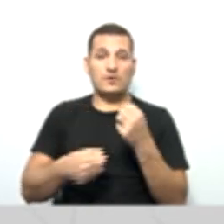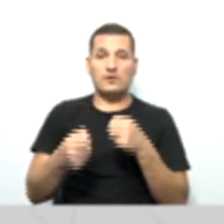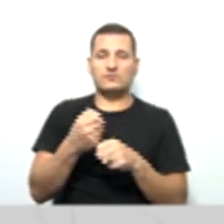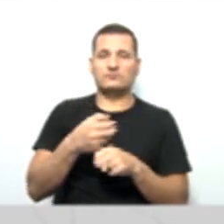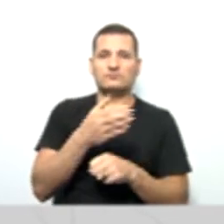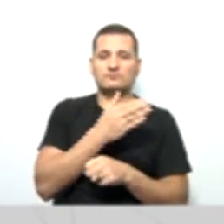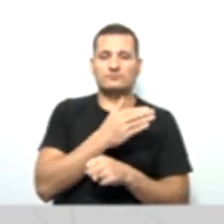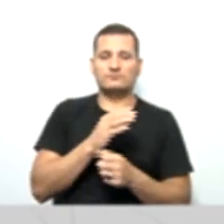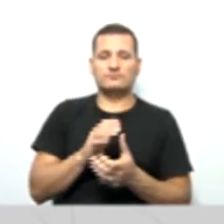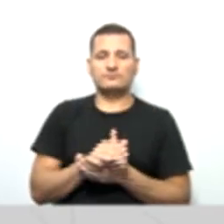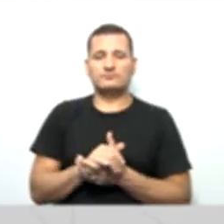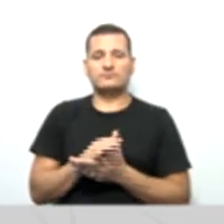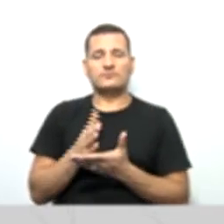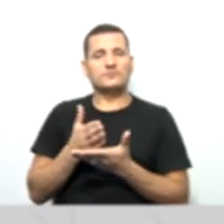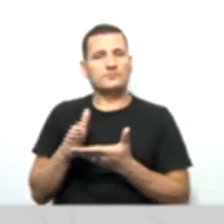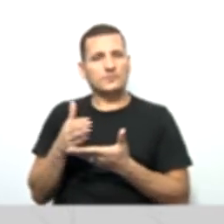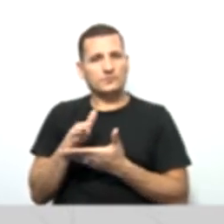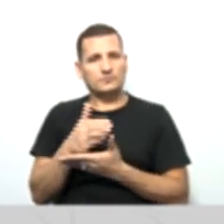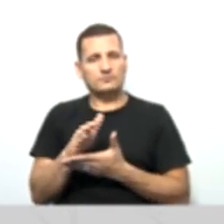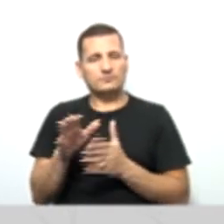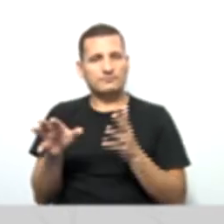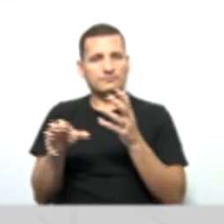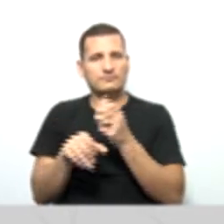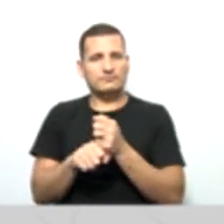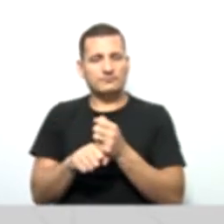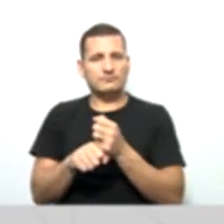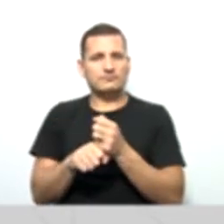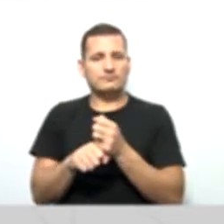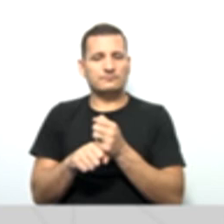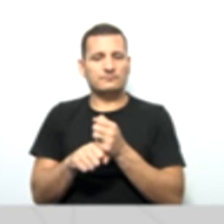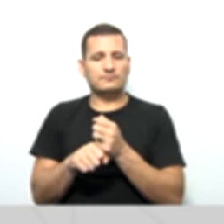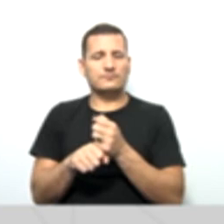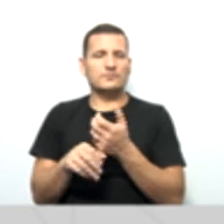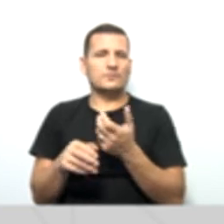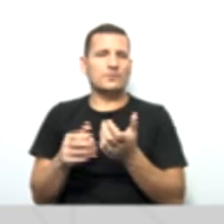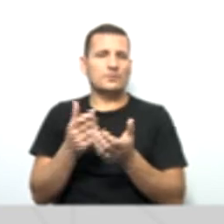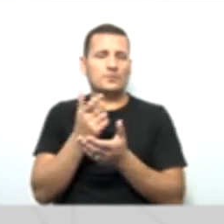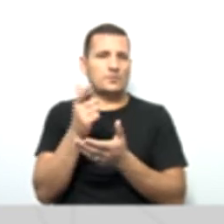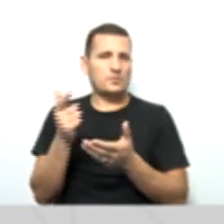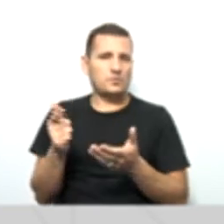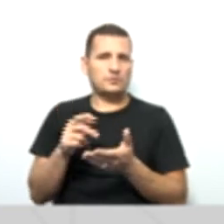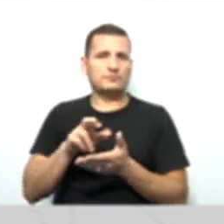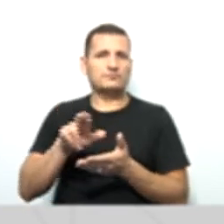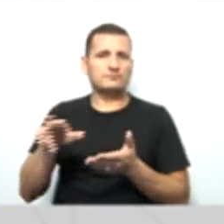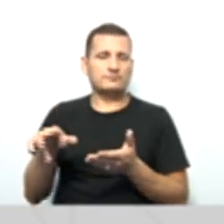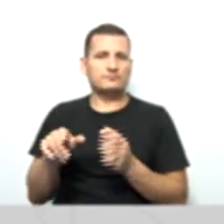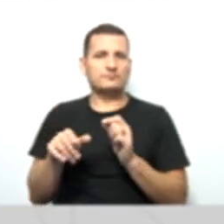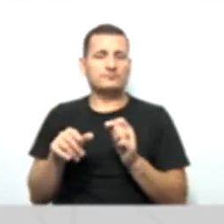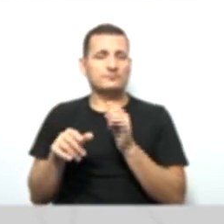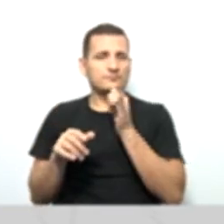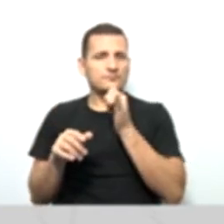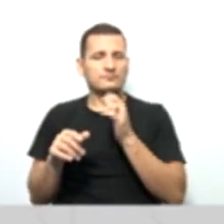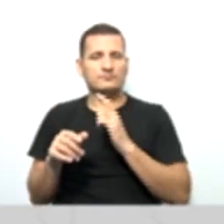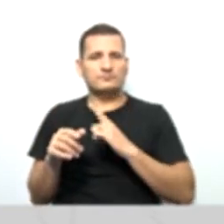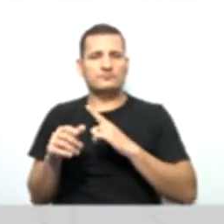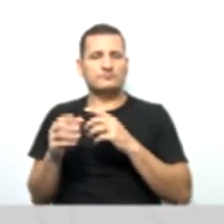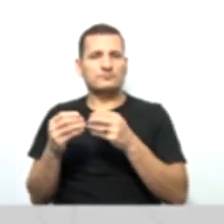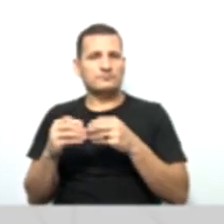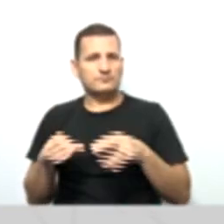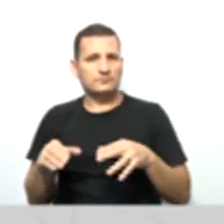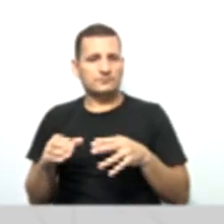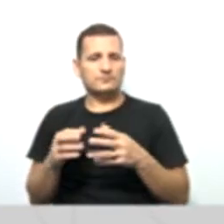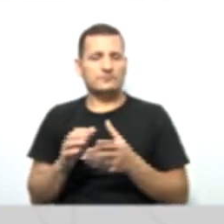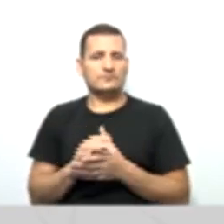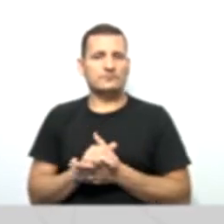líquidas do exercício anterior, entre outros itens, né? Outros itens são, ah, se houve prejuízo, como é que foi